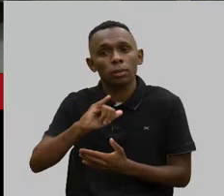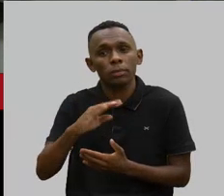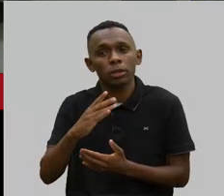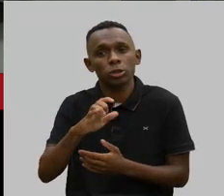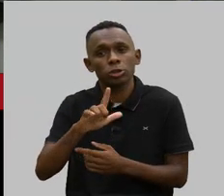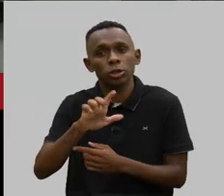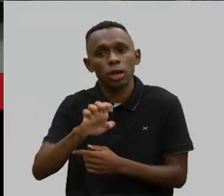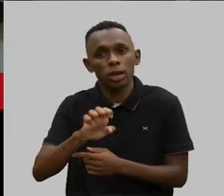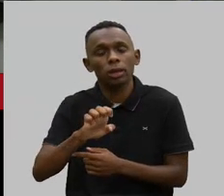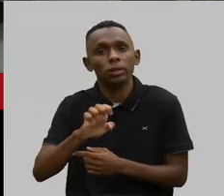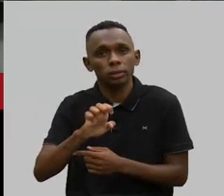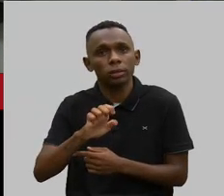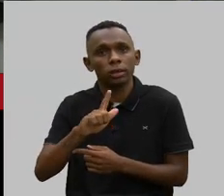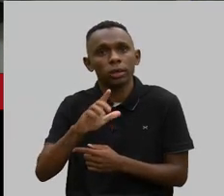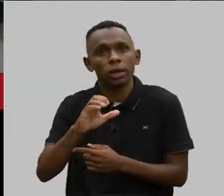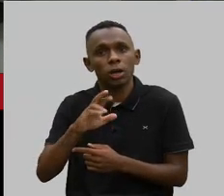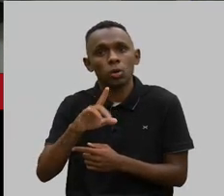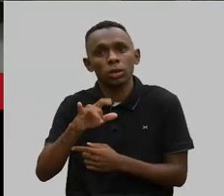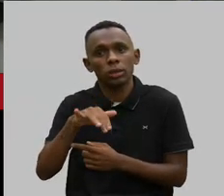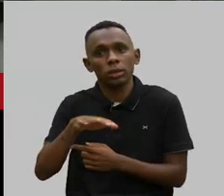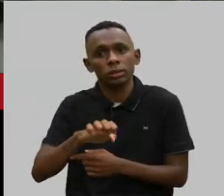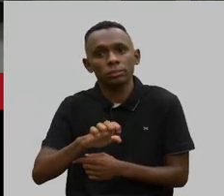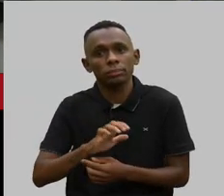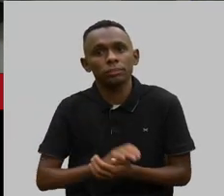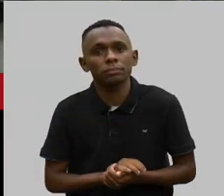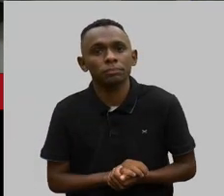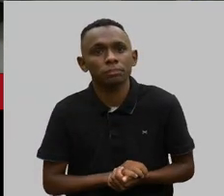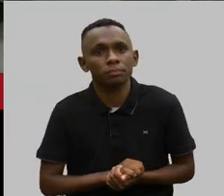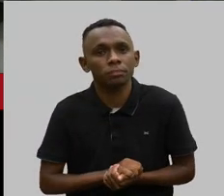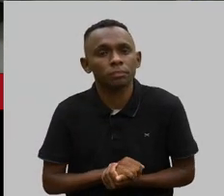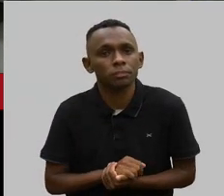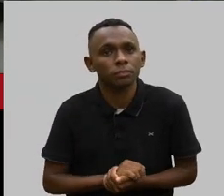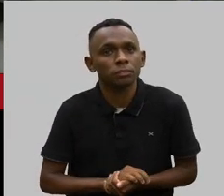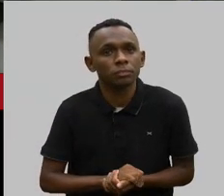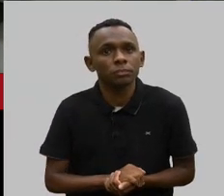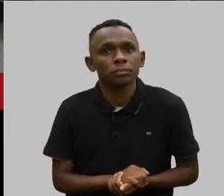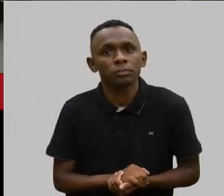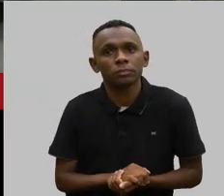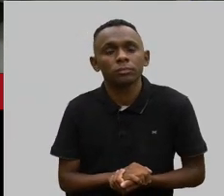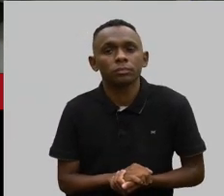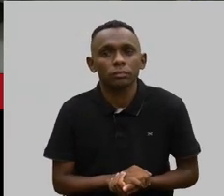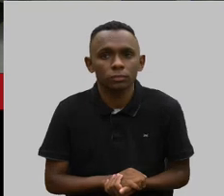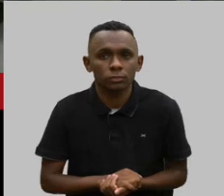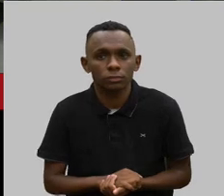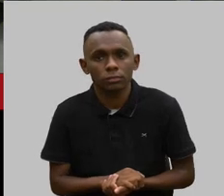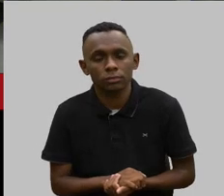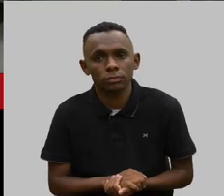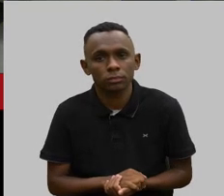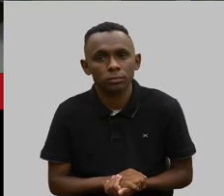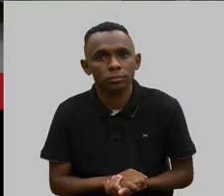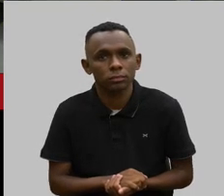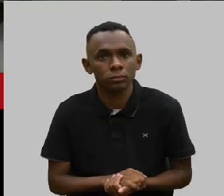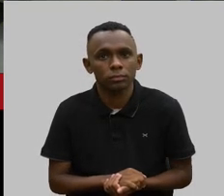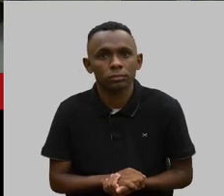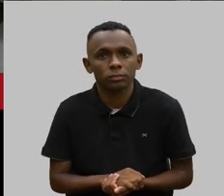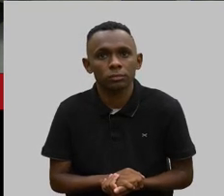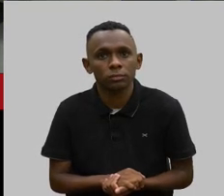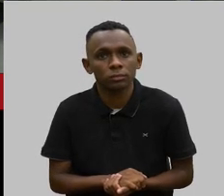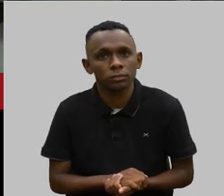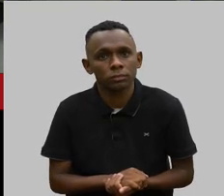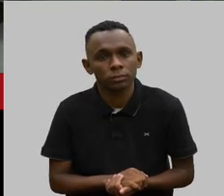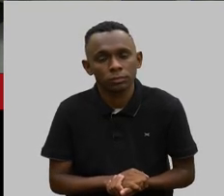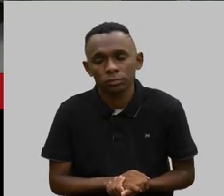Luiz Pereira de Siqueira. Não consigo.